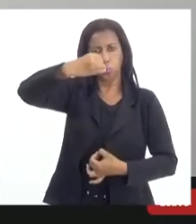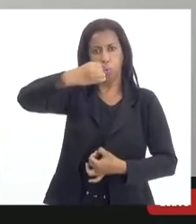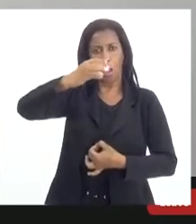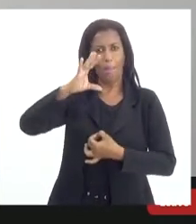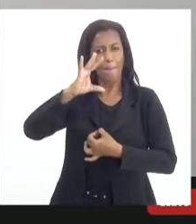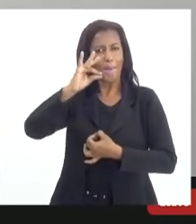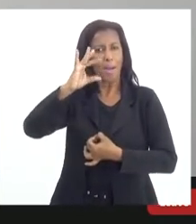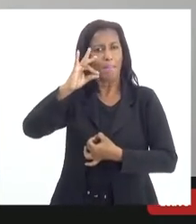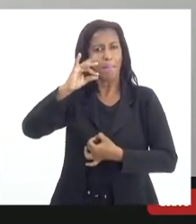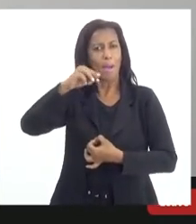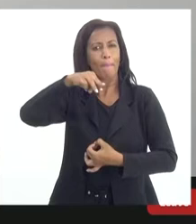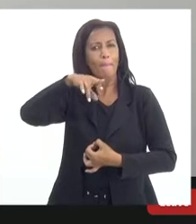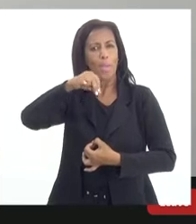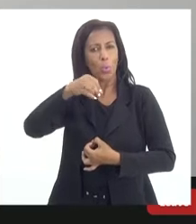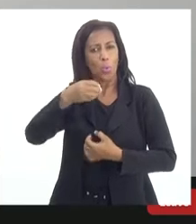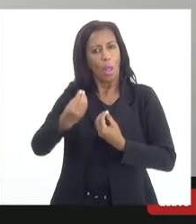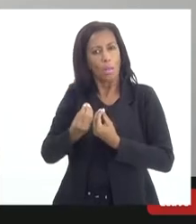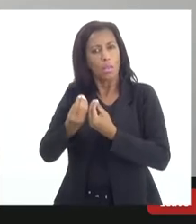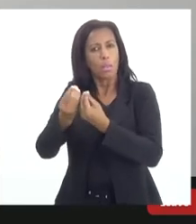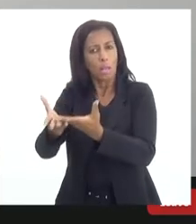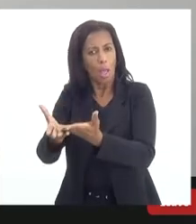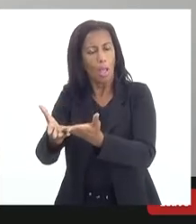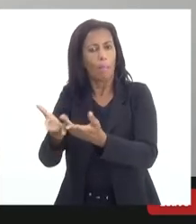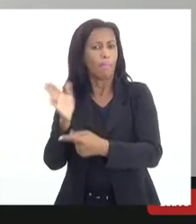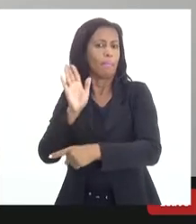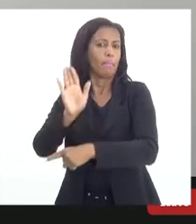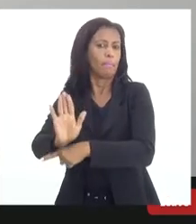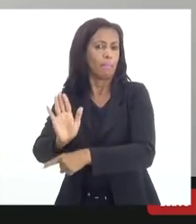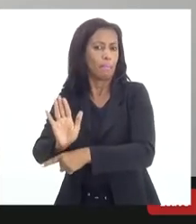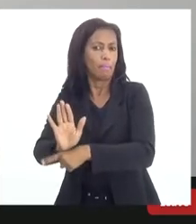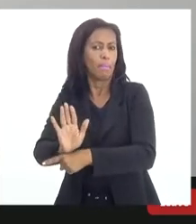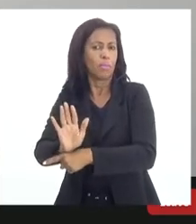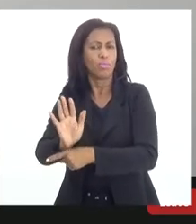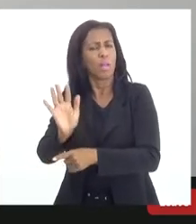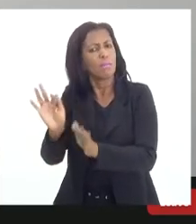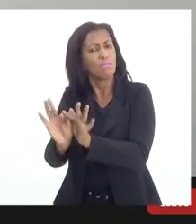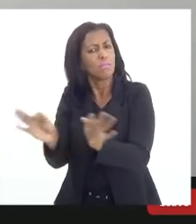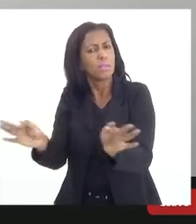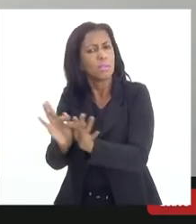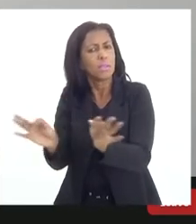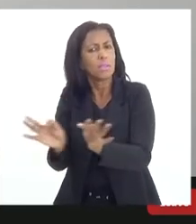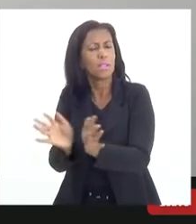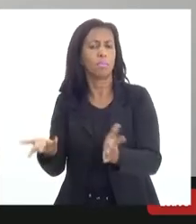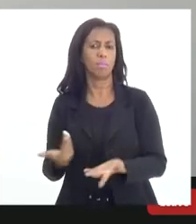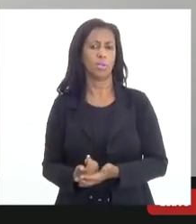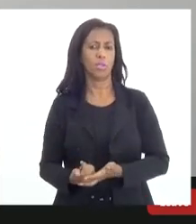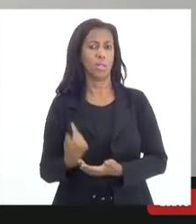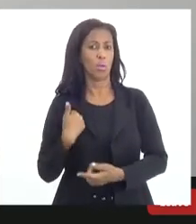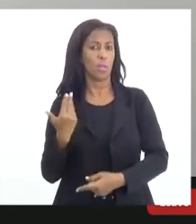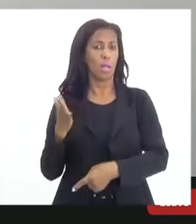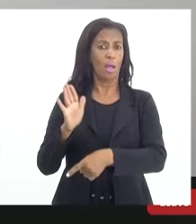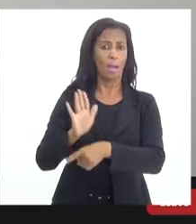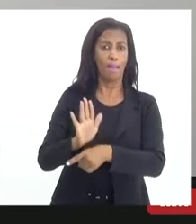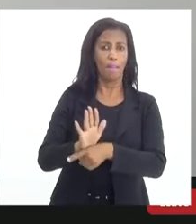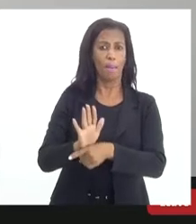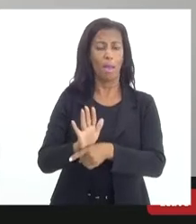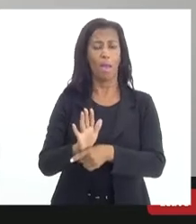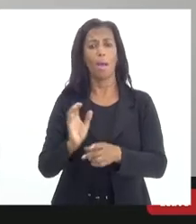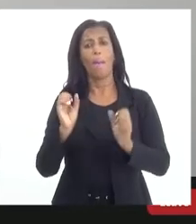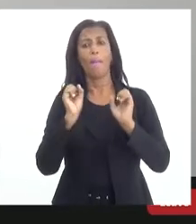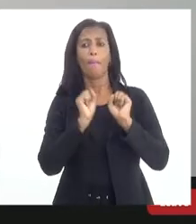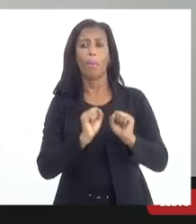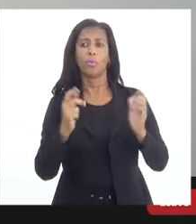endossar, encorajar e apoiar a luta atual desse movimento, seja em relação ao uso do cotonete como